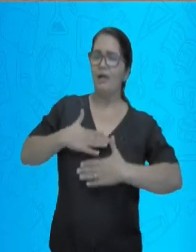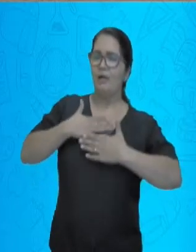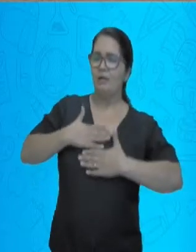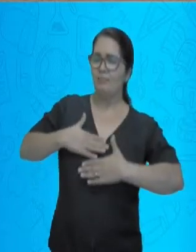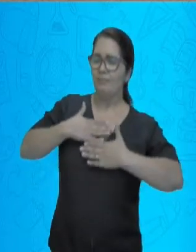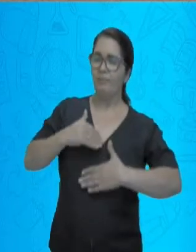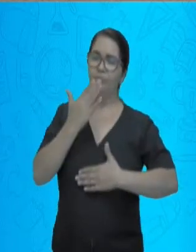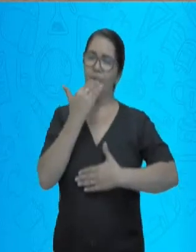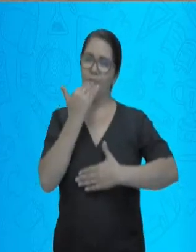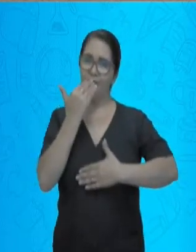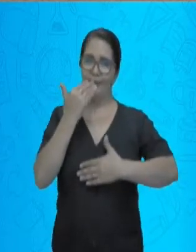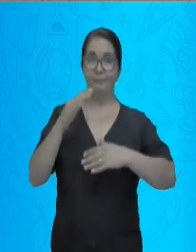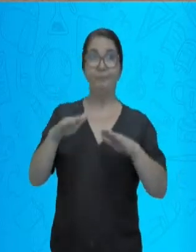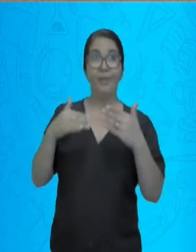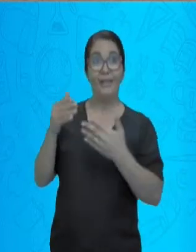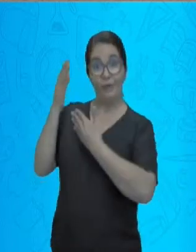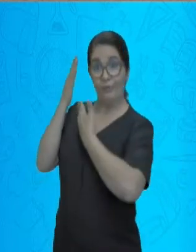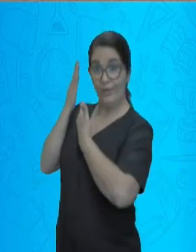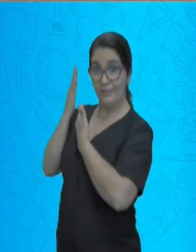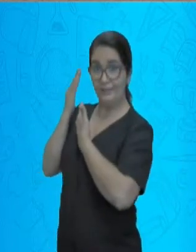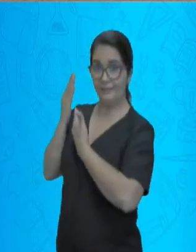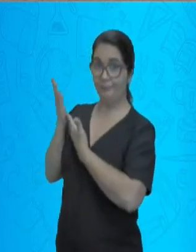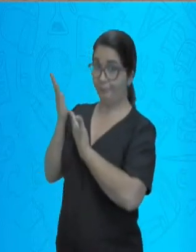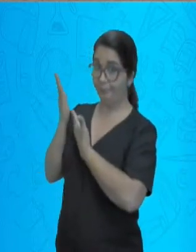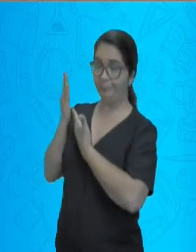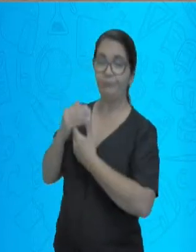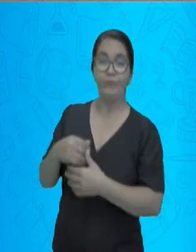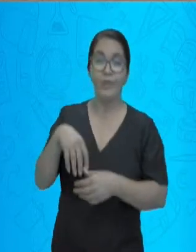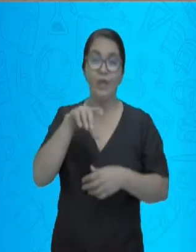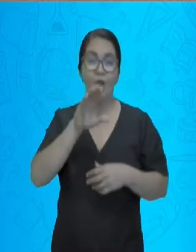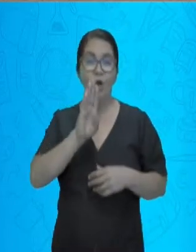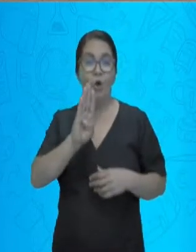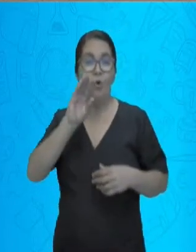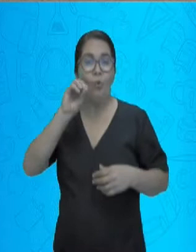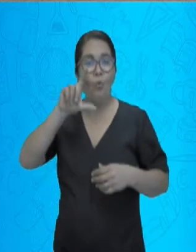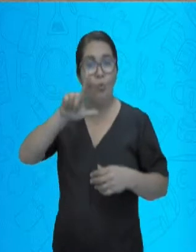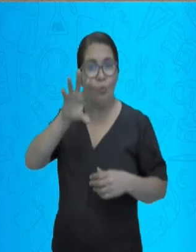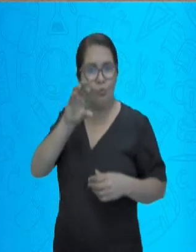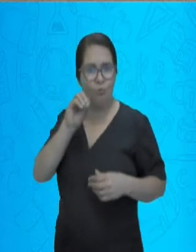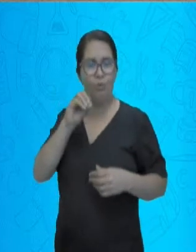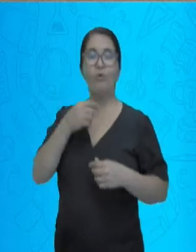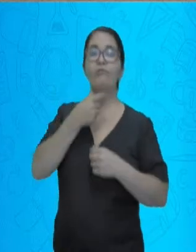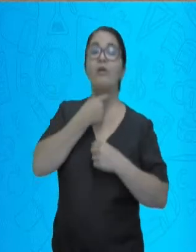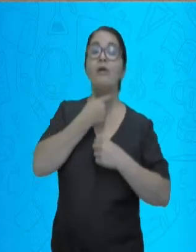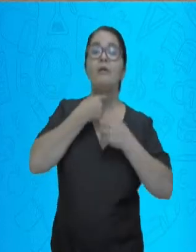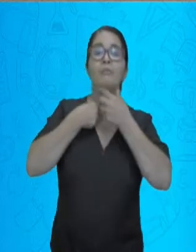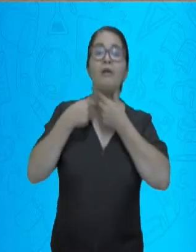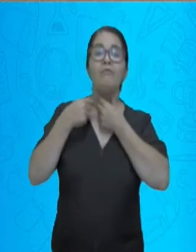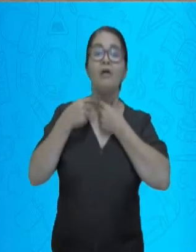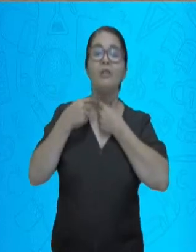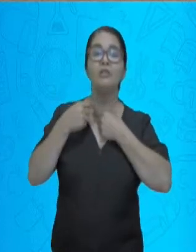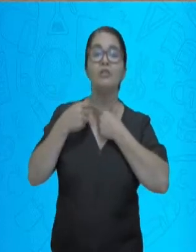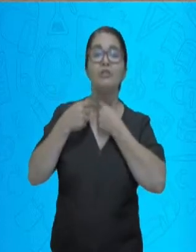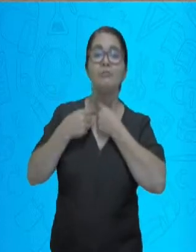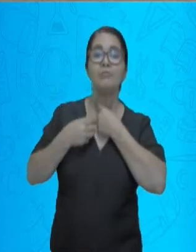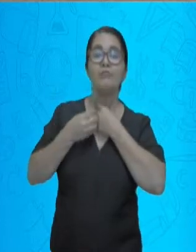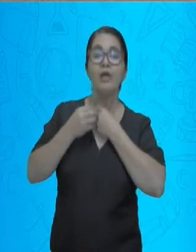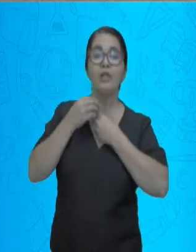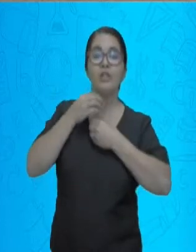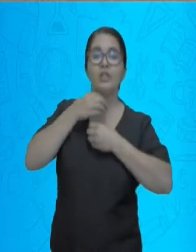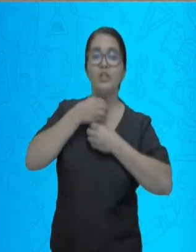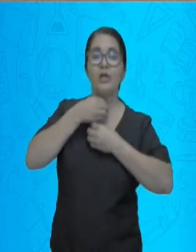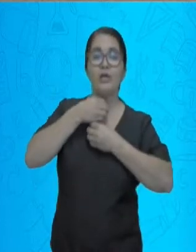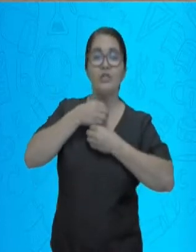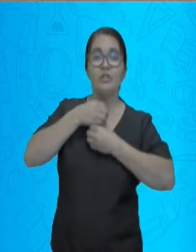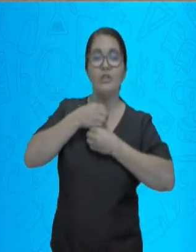O bolo alimentar, ele segue pela faringe, chega ao esôfago, através de um